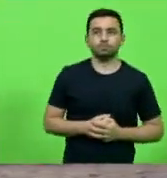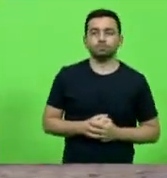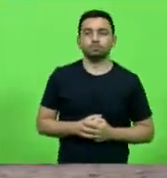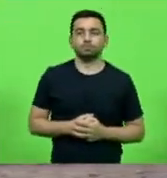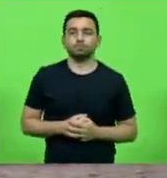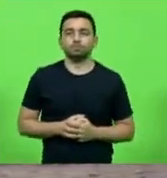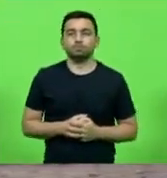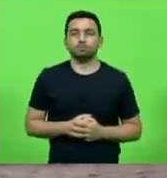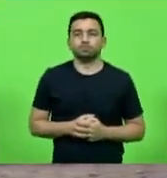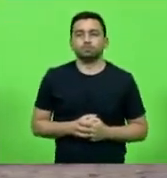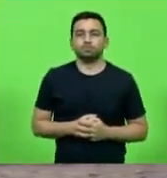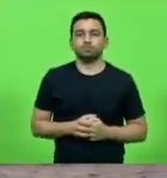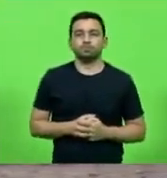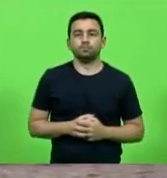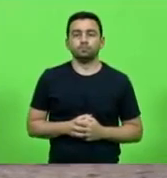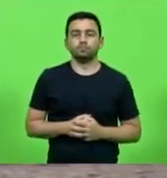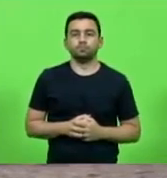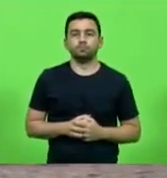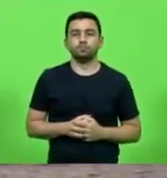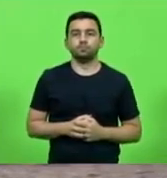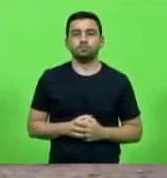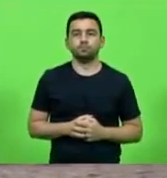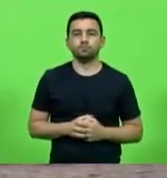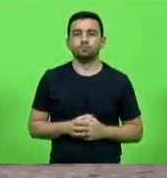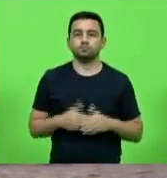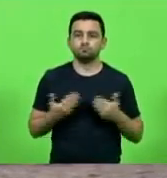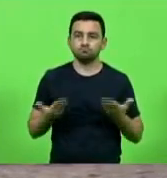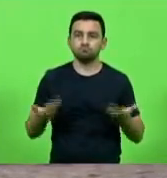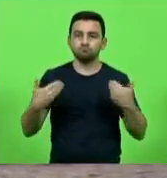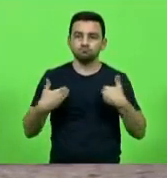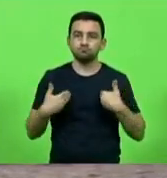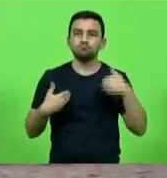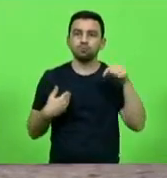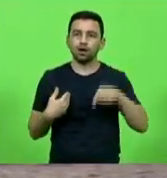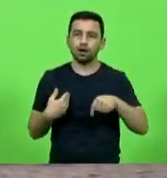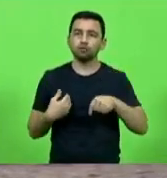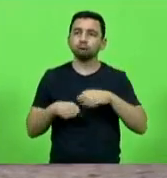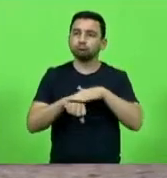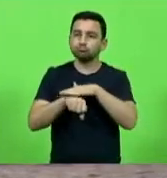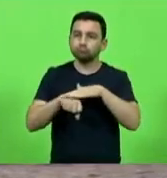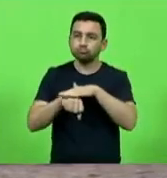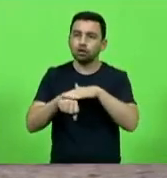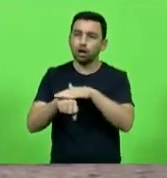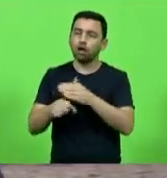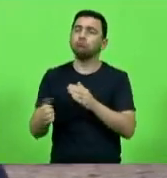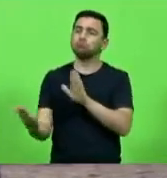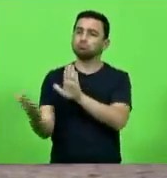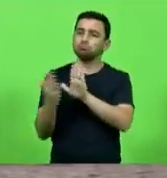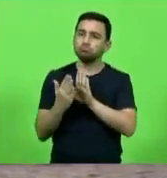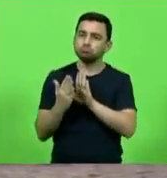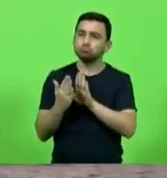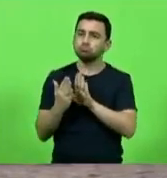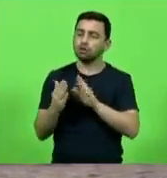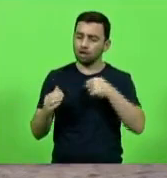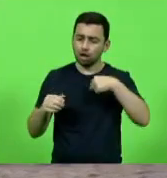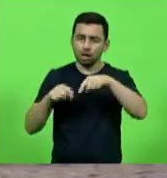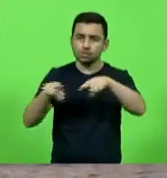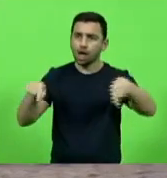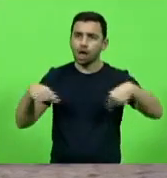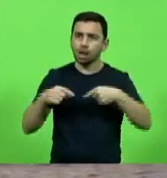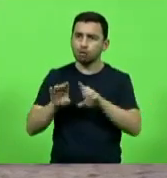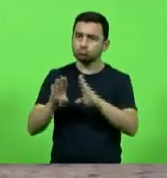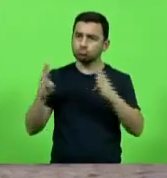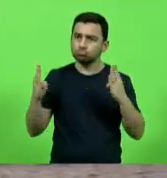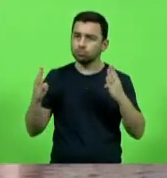Fresco. Mas fez o processo. Estou aqui, só vim aqui conversar comigo. O gabinete está aberto, a gente conversa, igual homem, igual